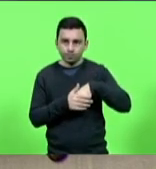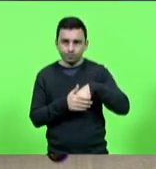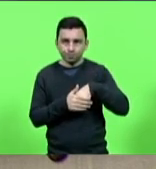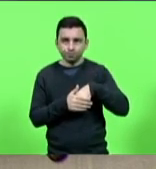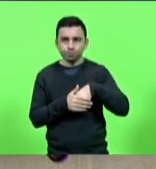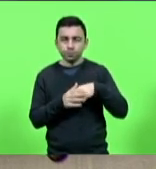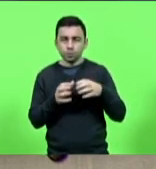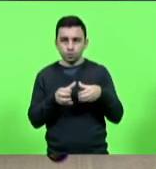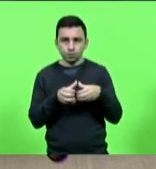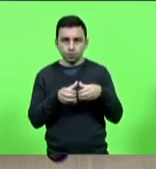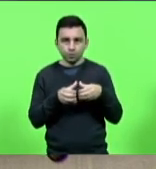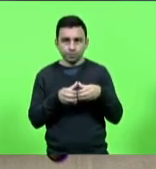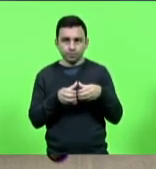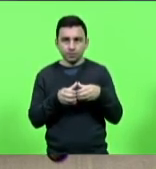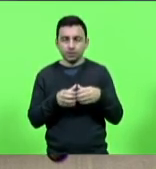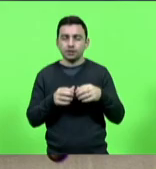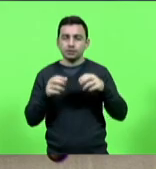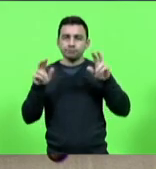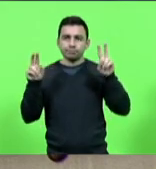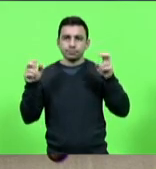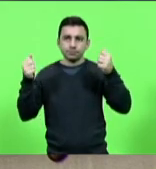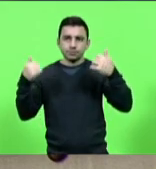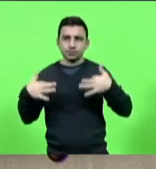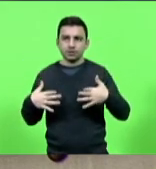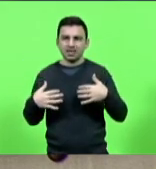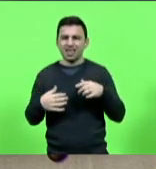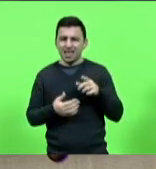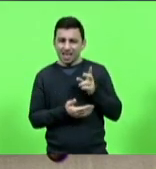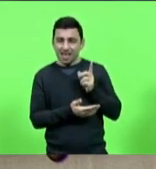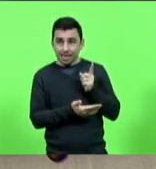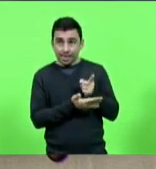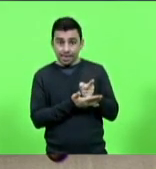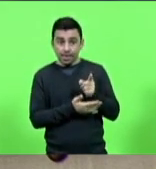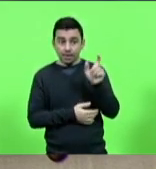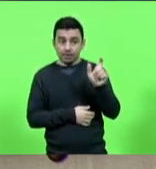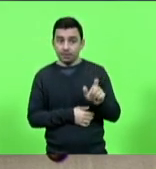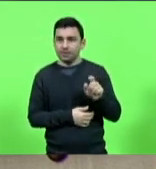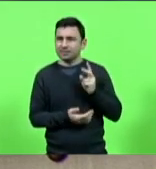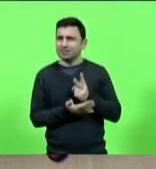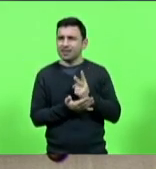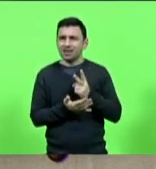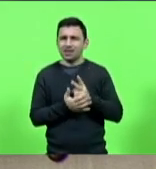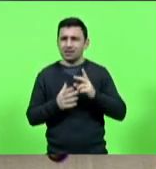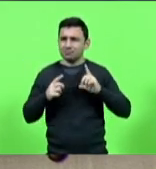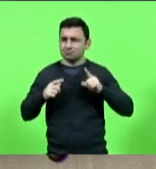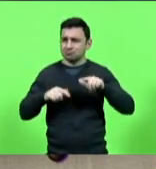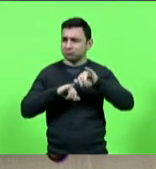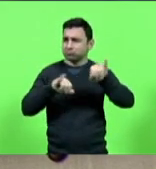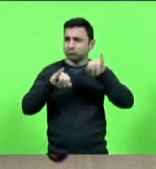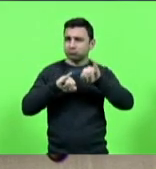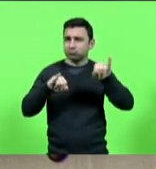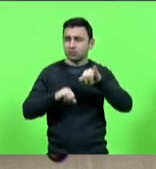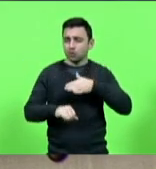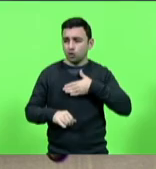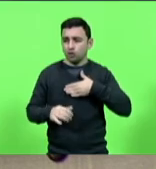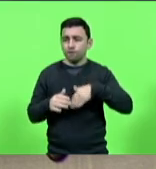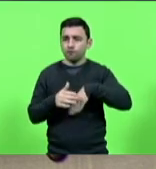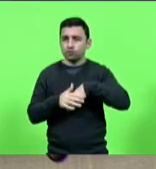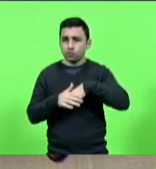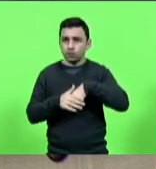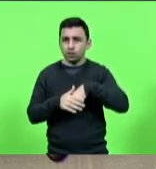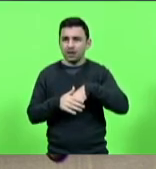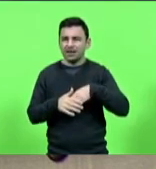Por vezes, Gava contribuiu divulgando ações do Caravaggio Futebol Clube, tendo também